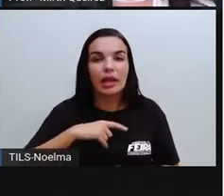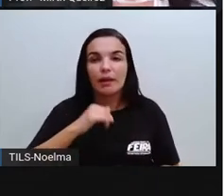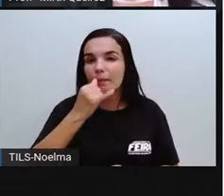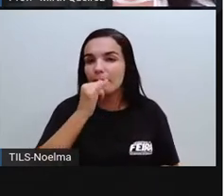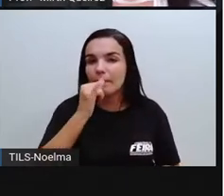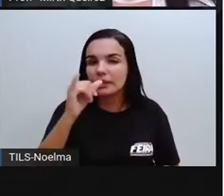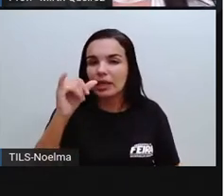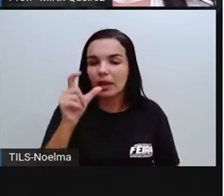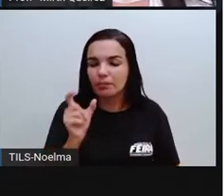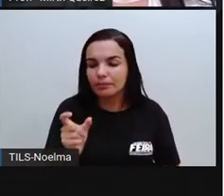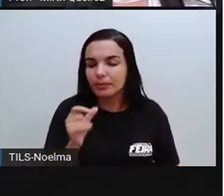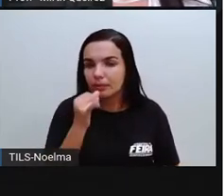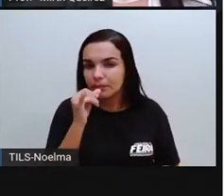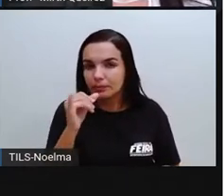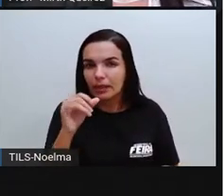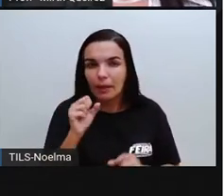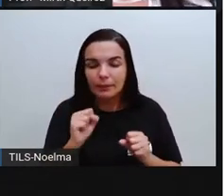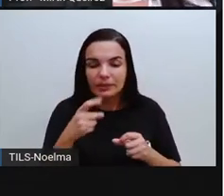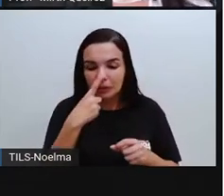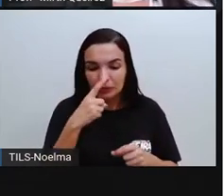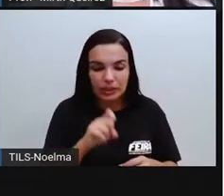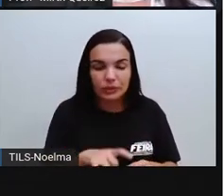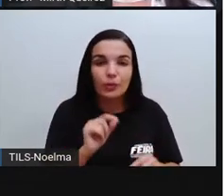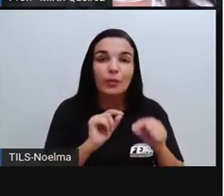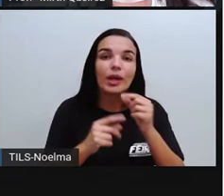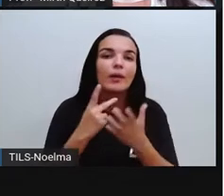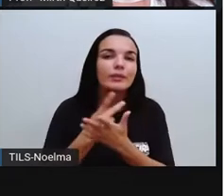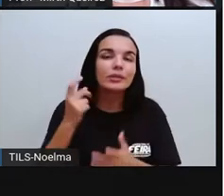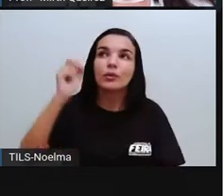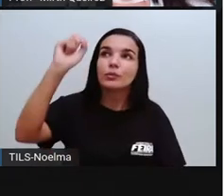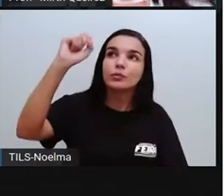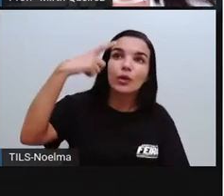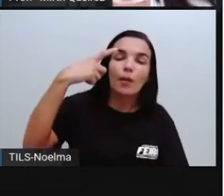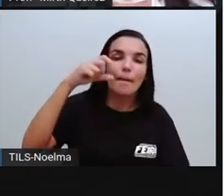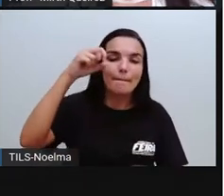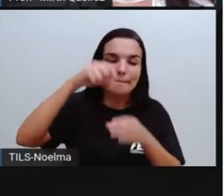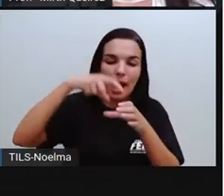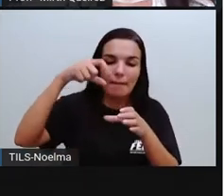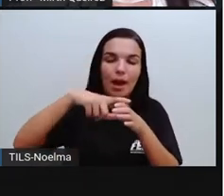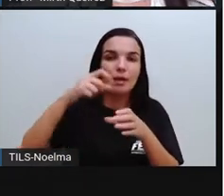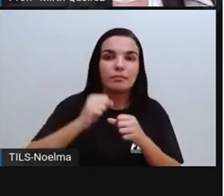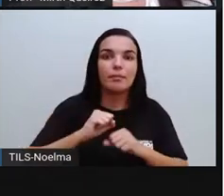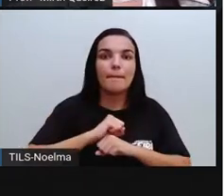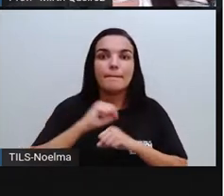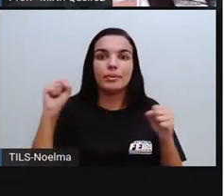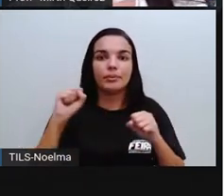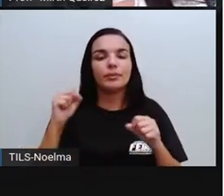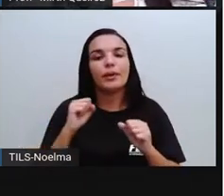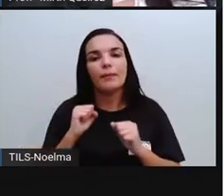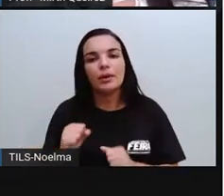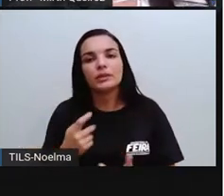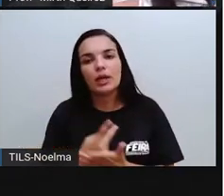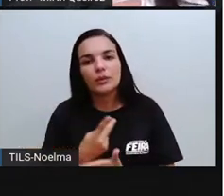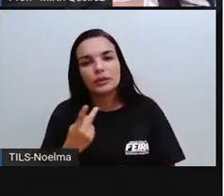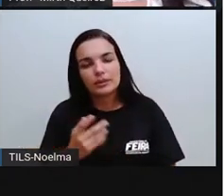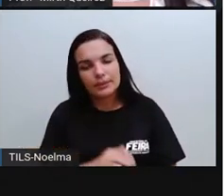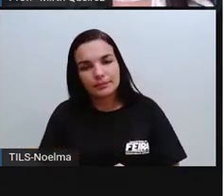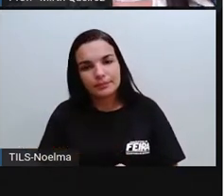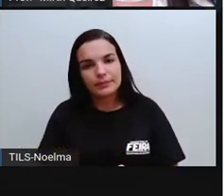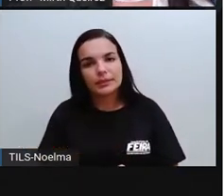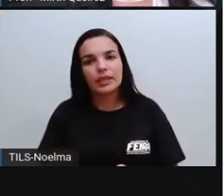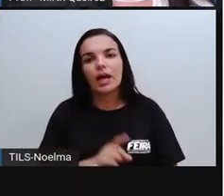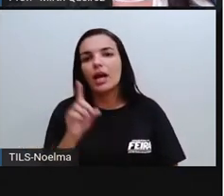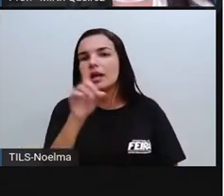pilhas, né? Naquele lixo. Além dos riscos, que não é o correto, mas muitas